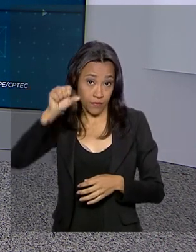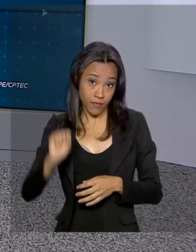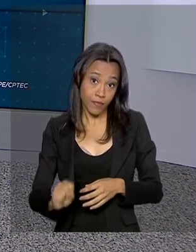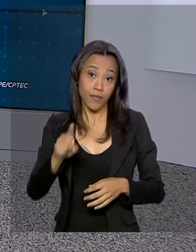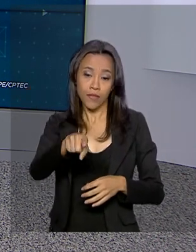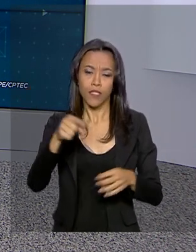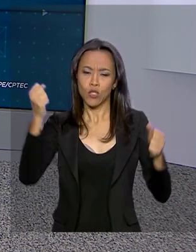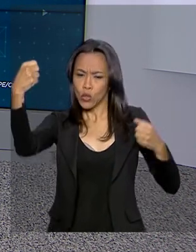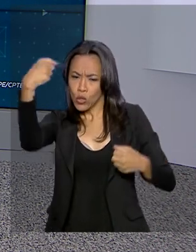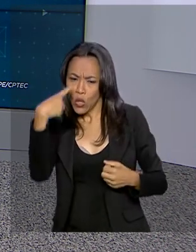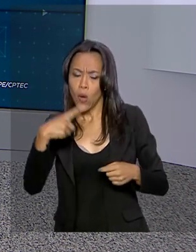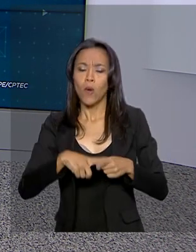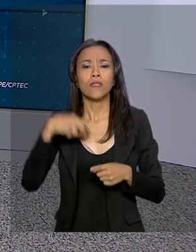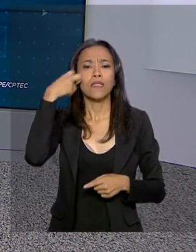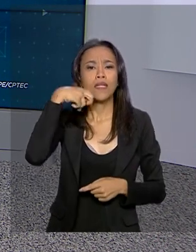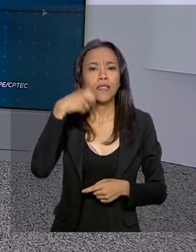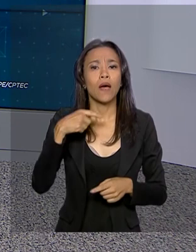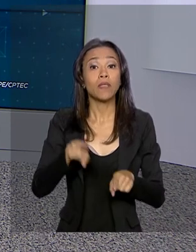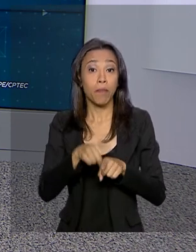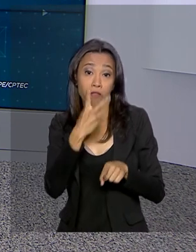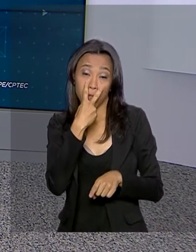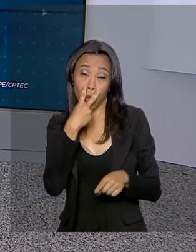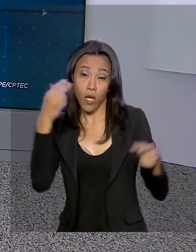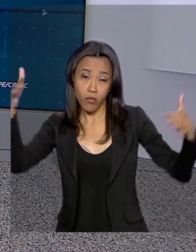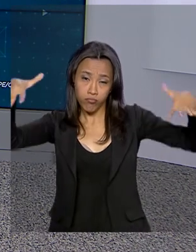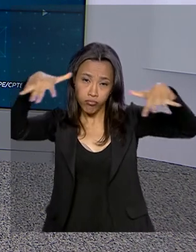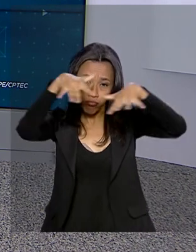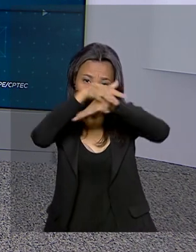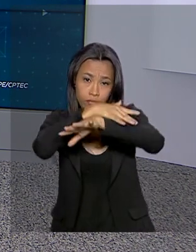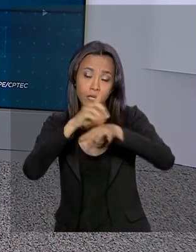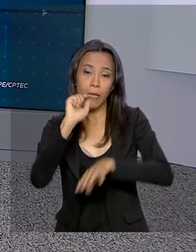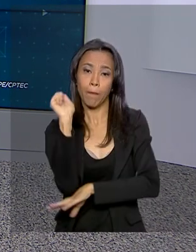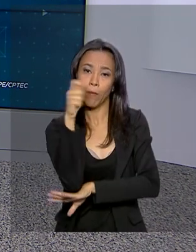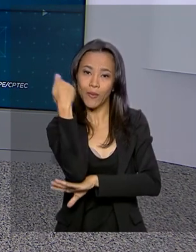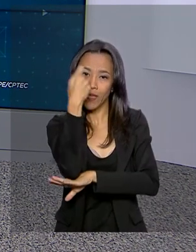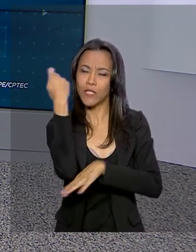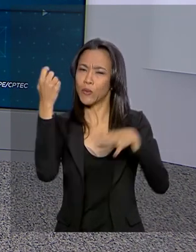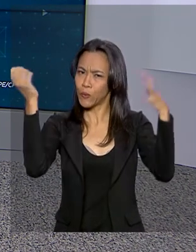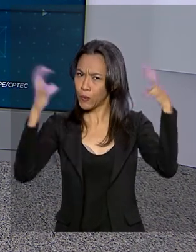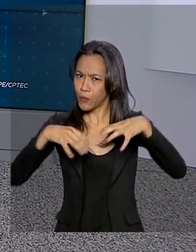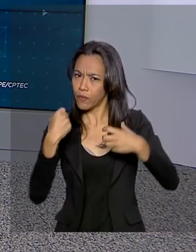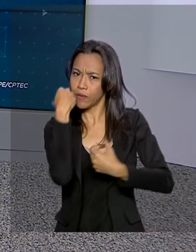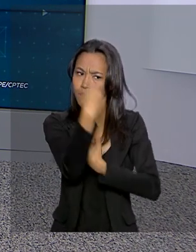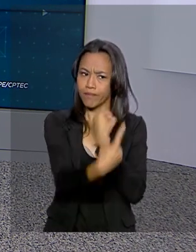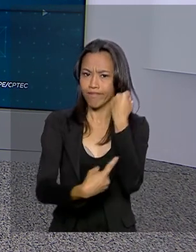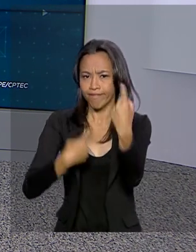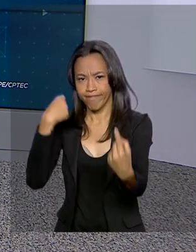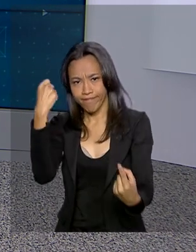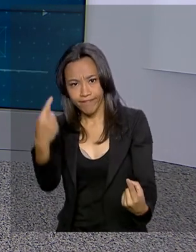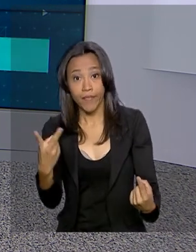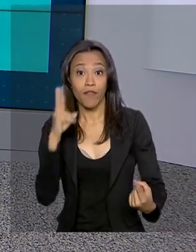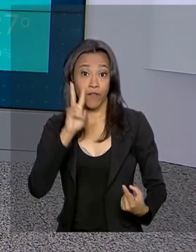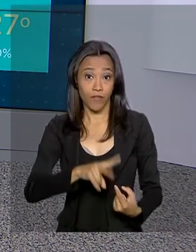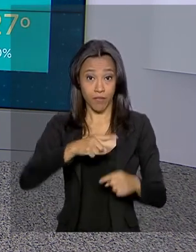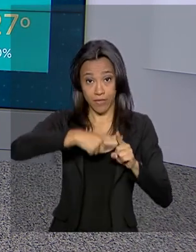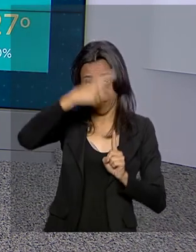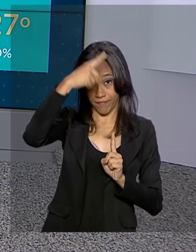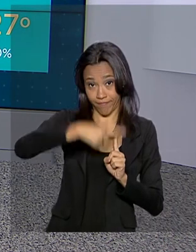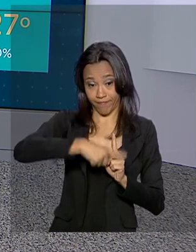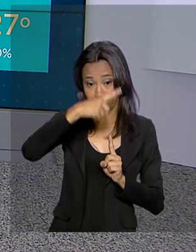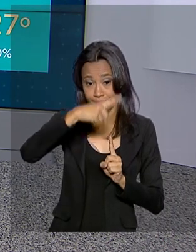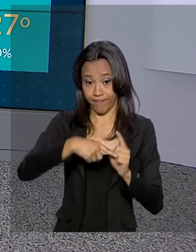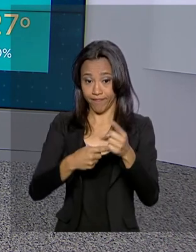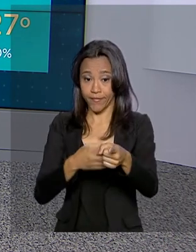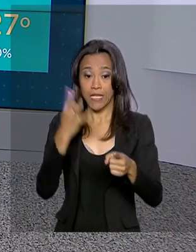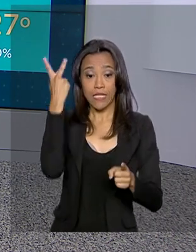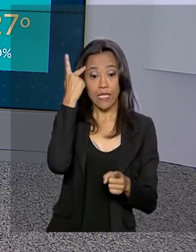e em Vitória, temos variação ali de nebulosidade. E em Porto Alegre, chuvas isoladas. Vamos às temperaturas. Em